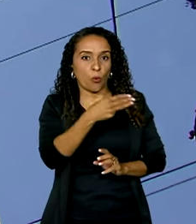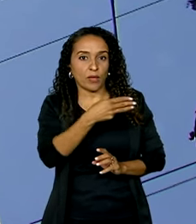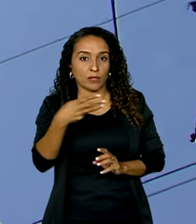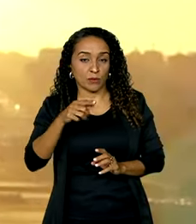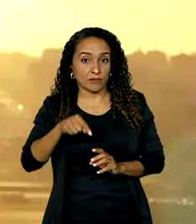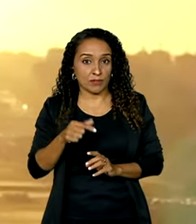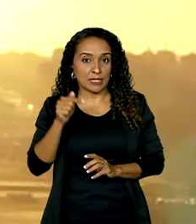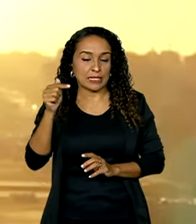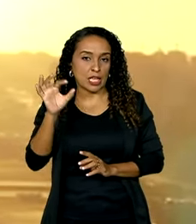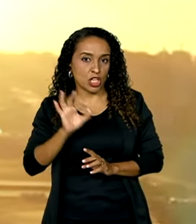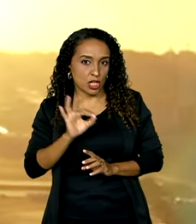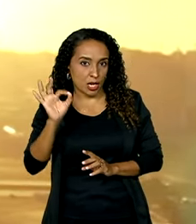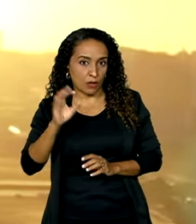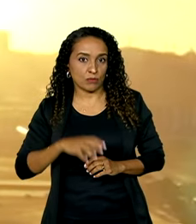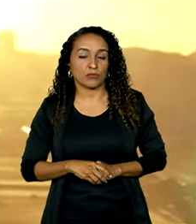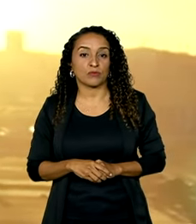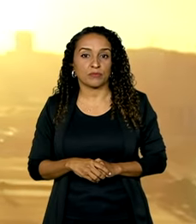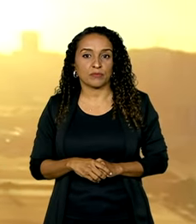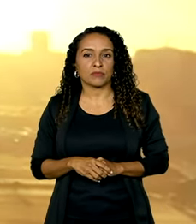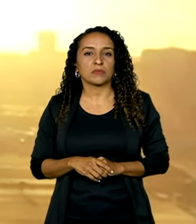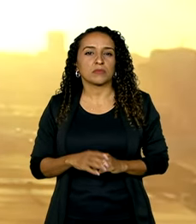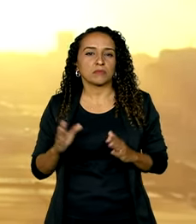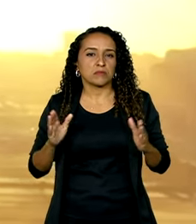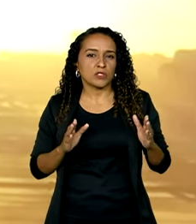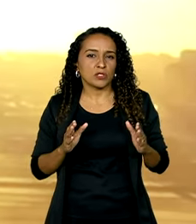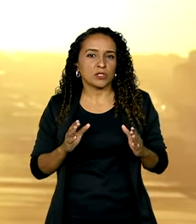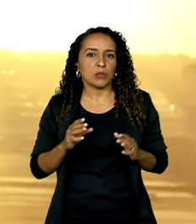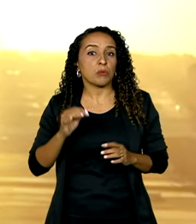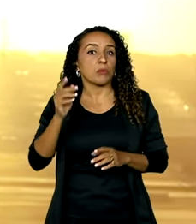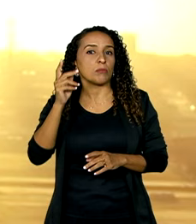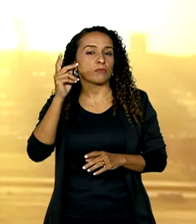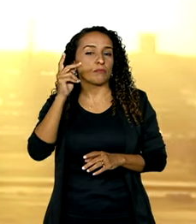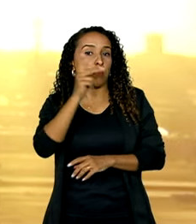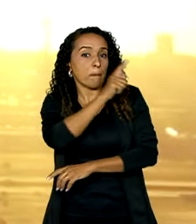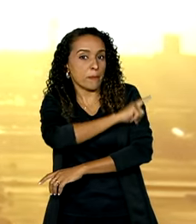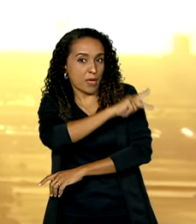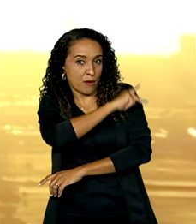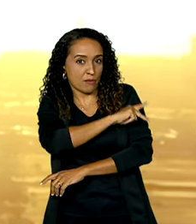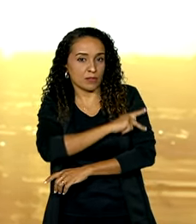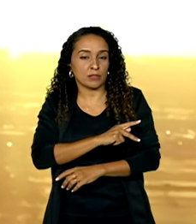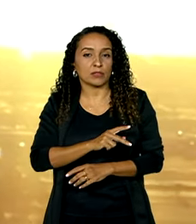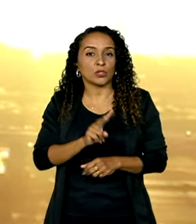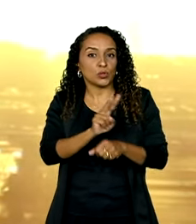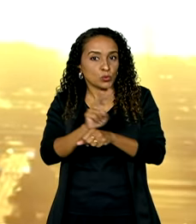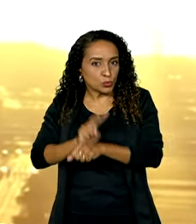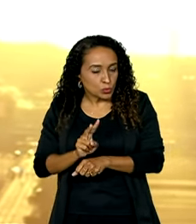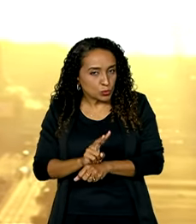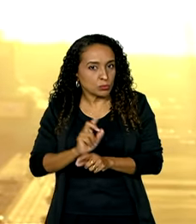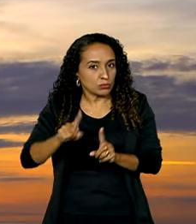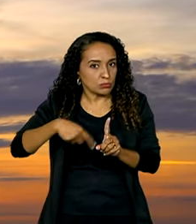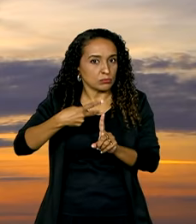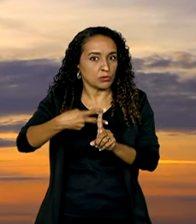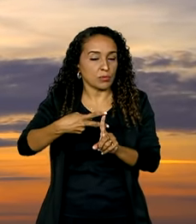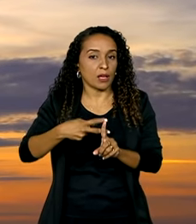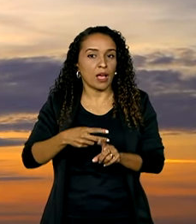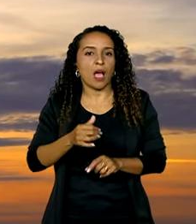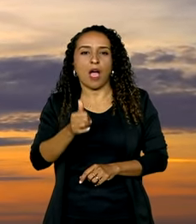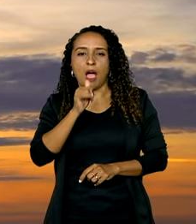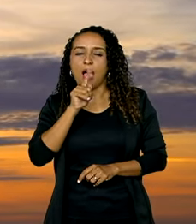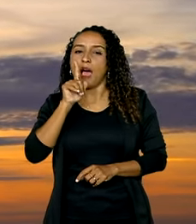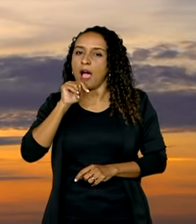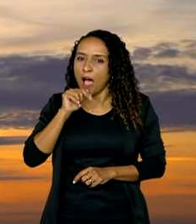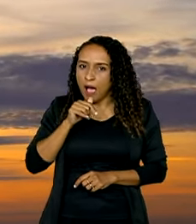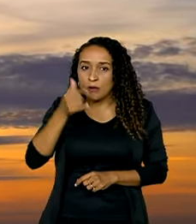,7 graus ocorridos em Bom Jesus, no Piauí. E os cuidados devem ser redobrados, beber bastante água,